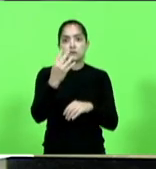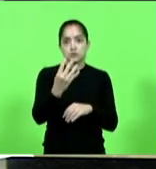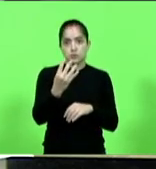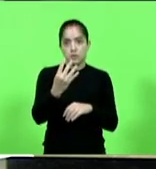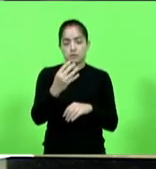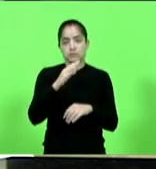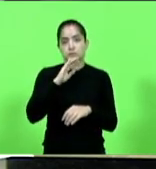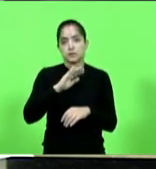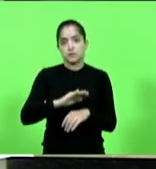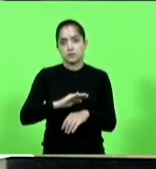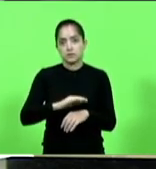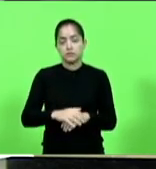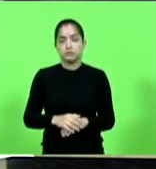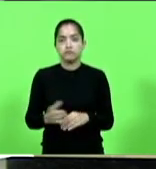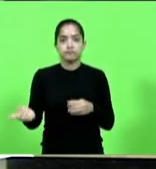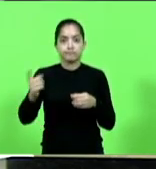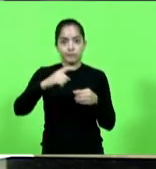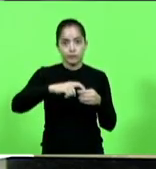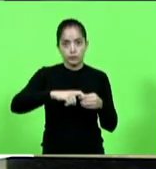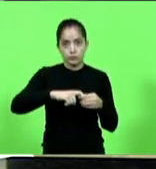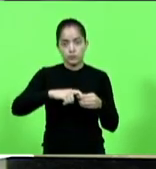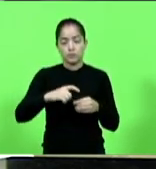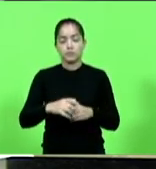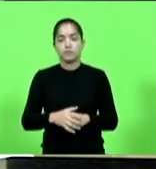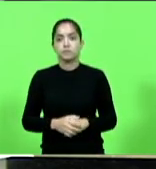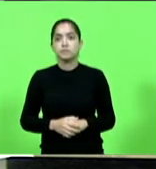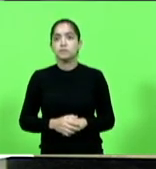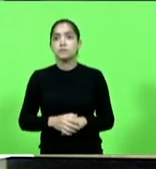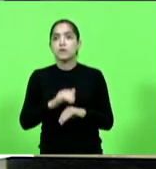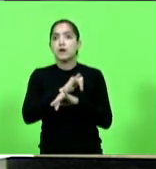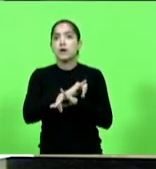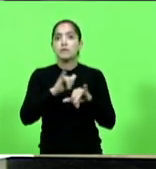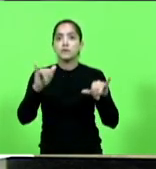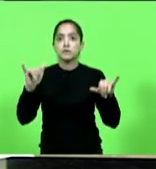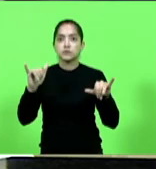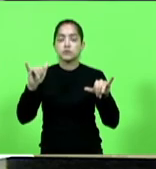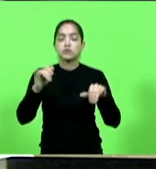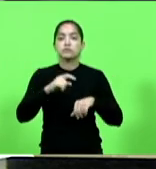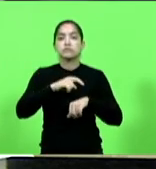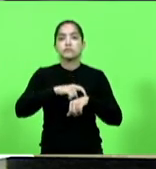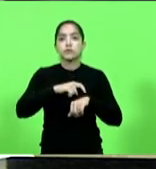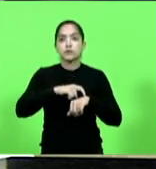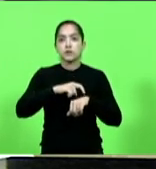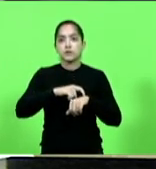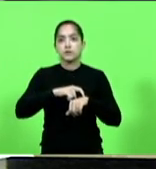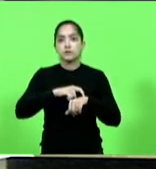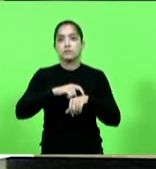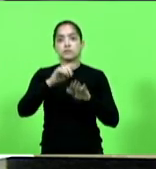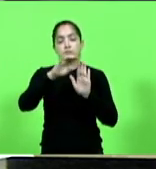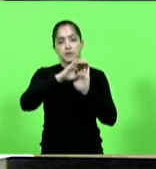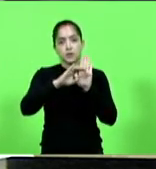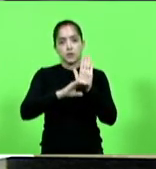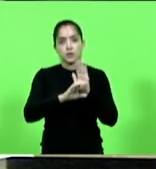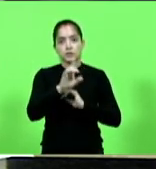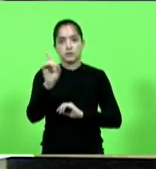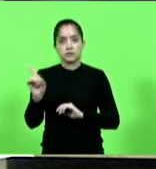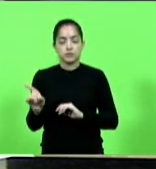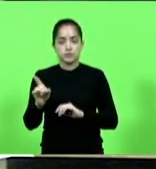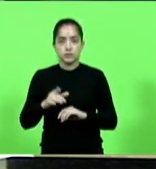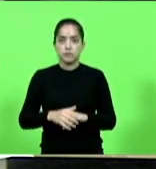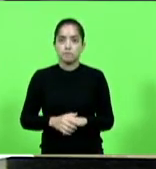horas. Reaberta a sessão, o senhor presidente adentrou no próximo horário. Ordem do dia.